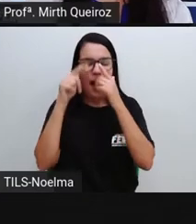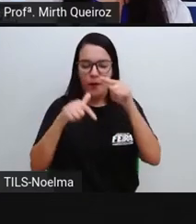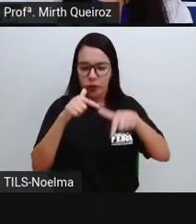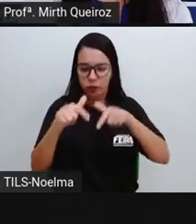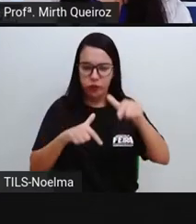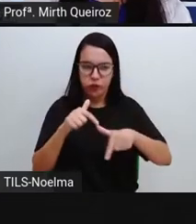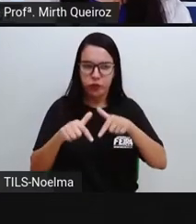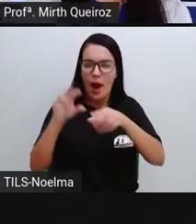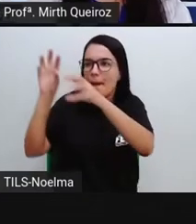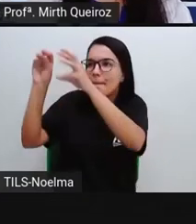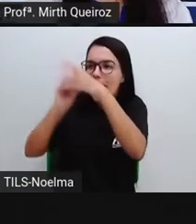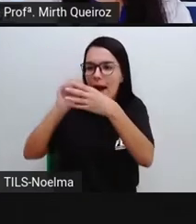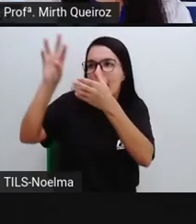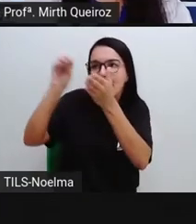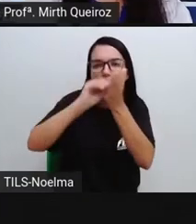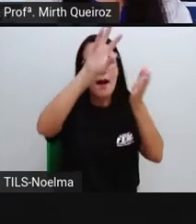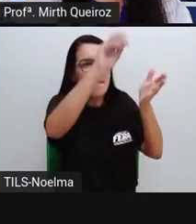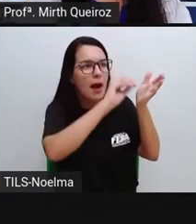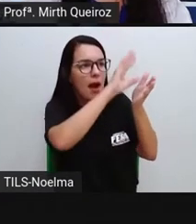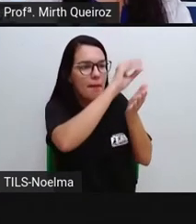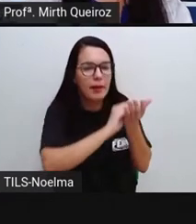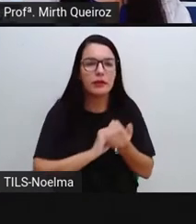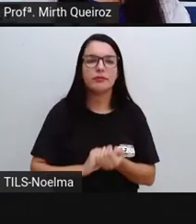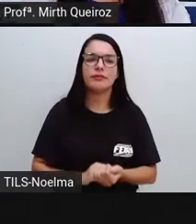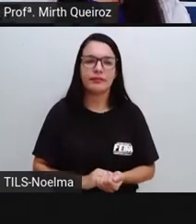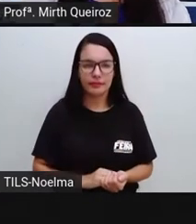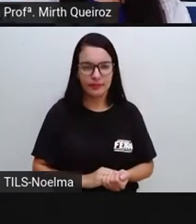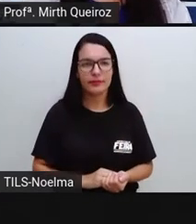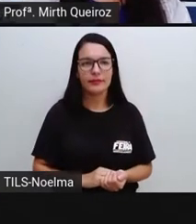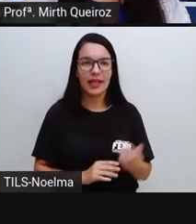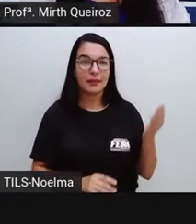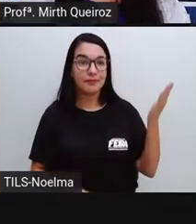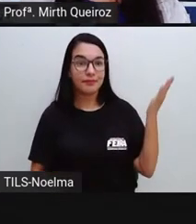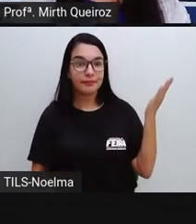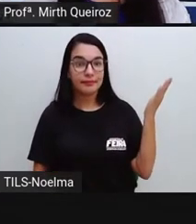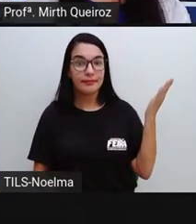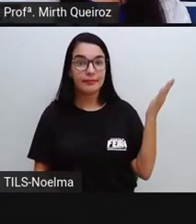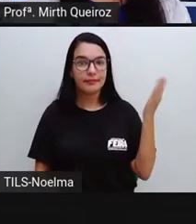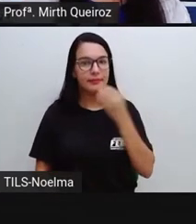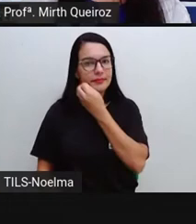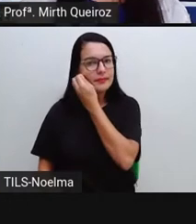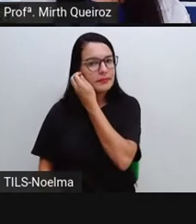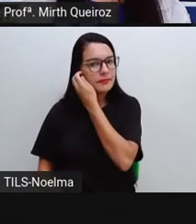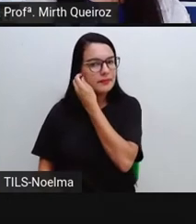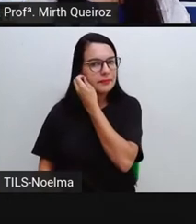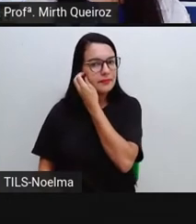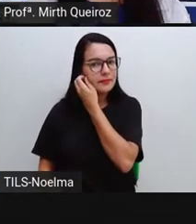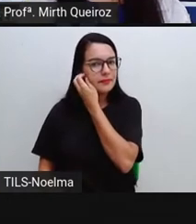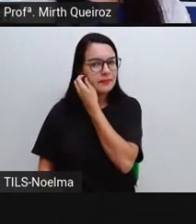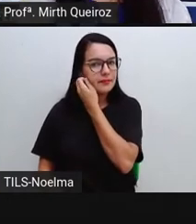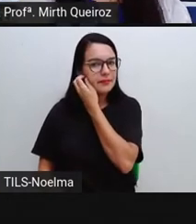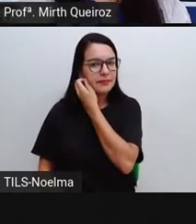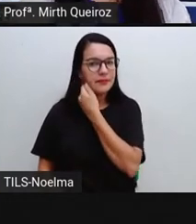trabalhadores e menos máquinas aí, equipamentos para realizar a colheita e plantio. Em outros